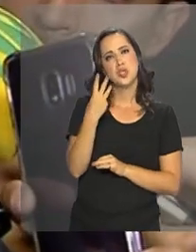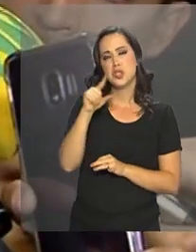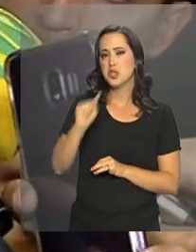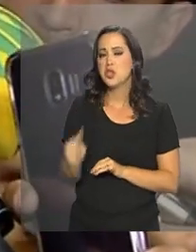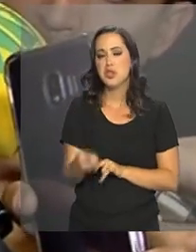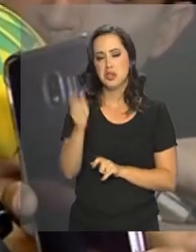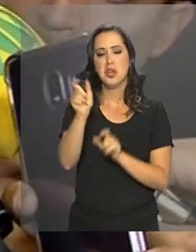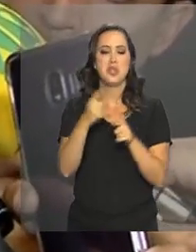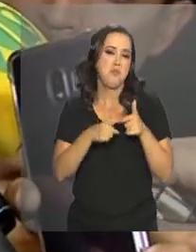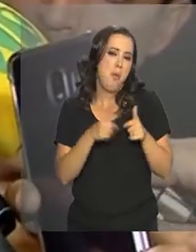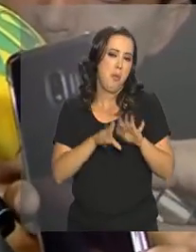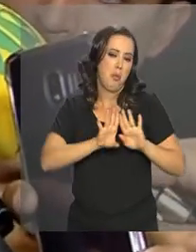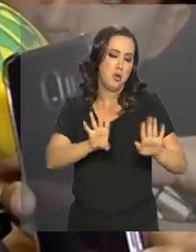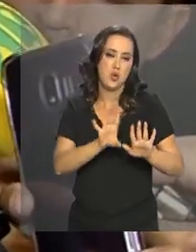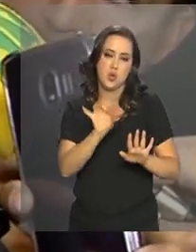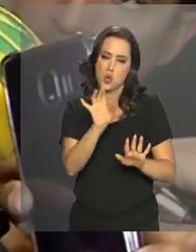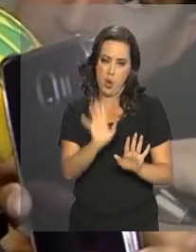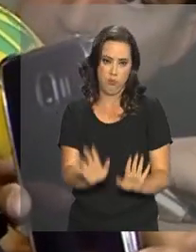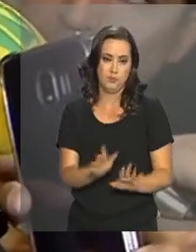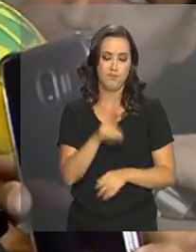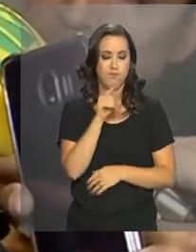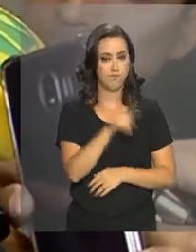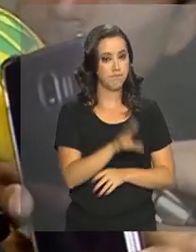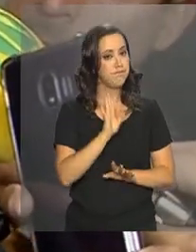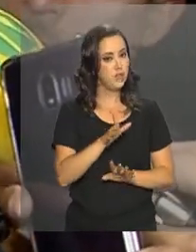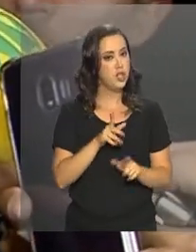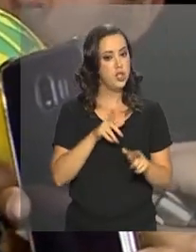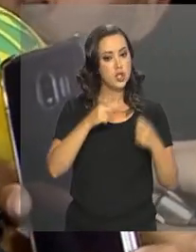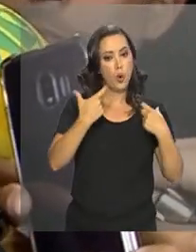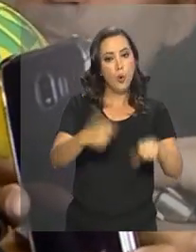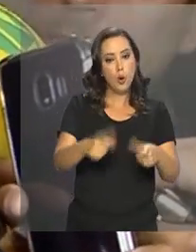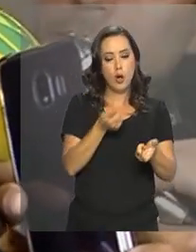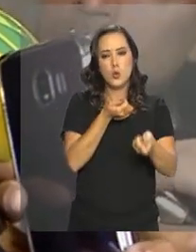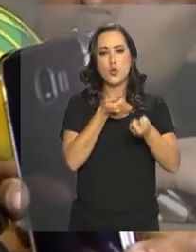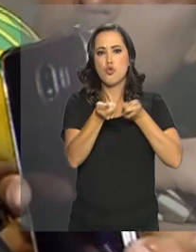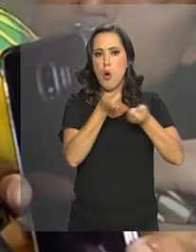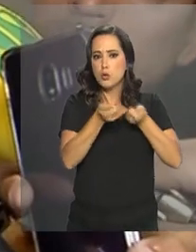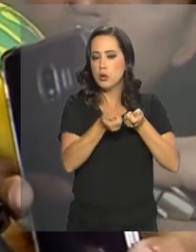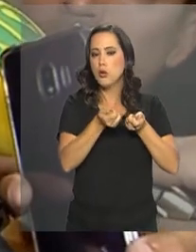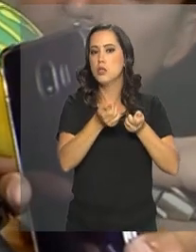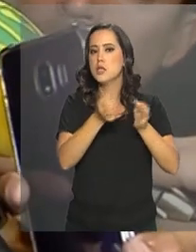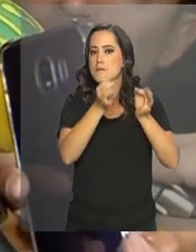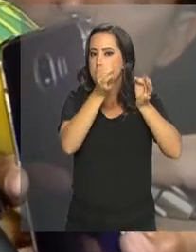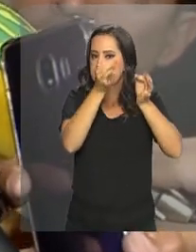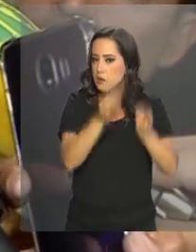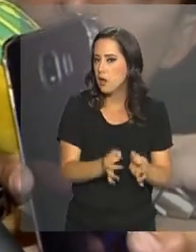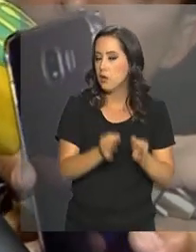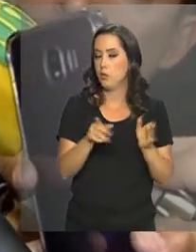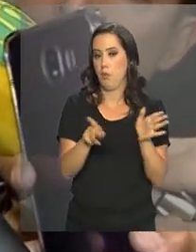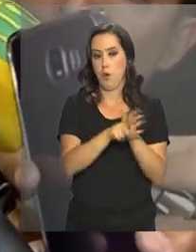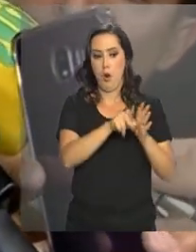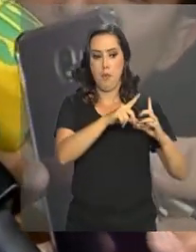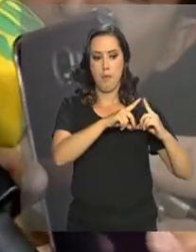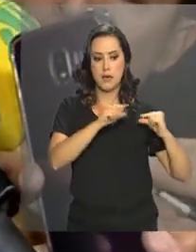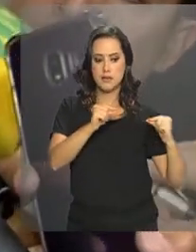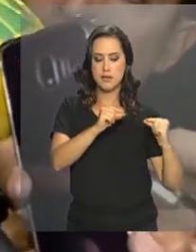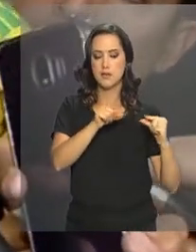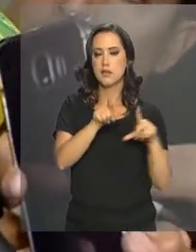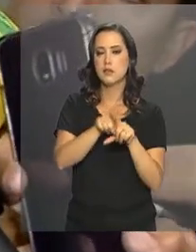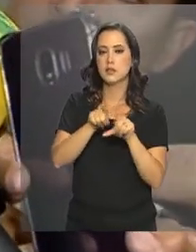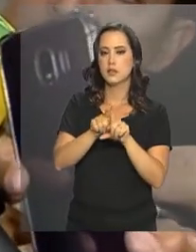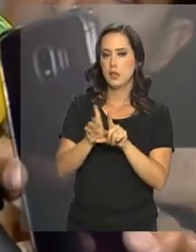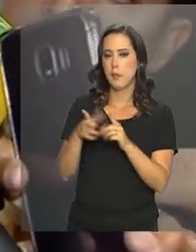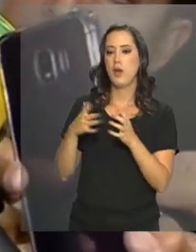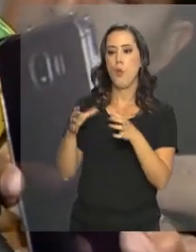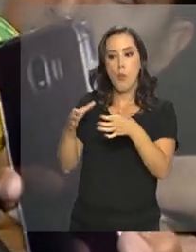mil ocorrências. Já está funcionando o Centro de Comando e Controle de Ordem e Segurança Pública em Brasília, como também o Centro